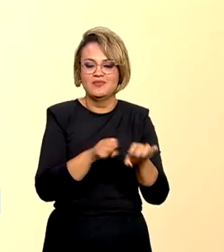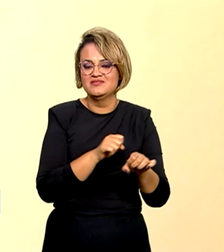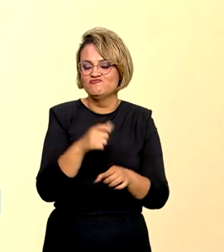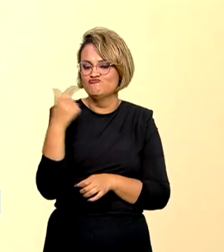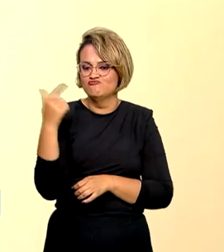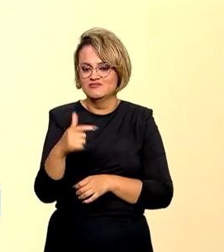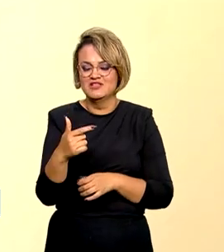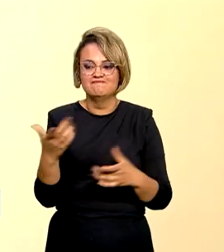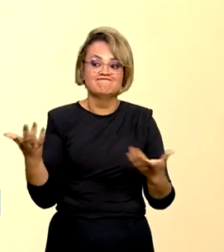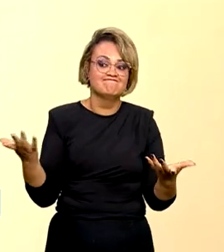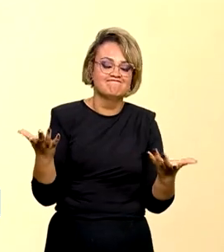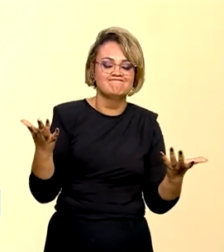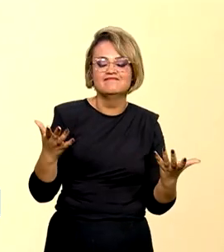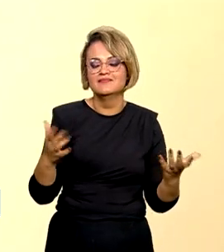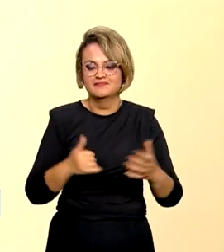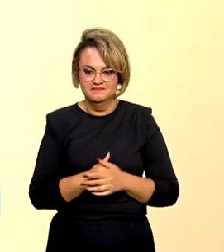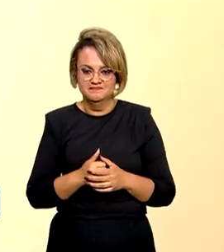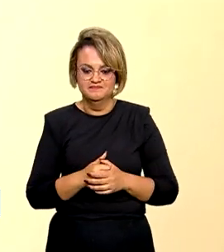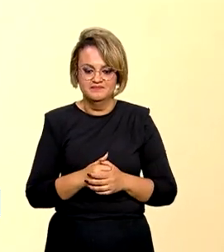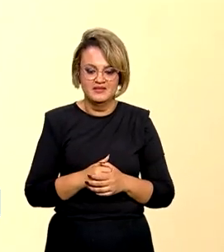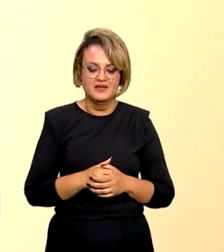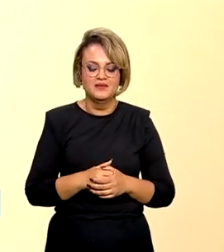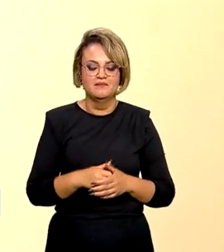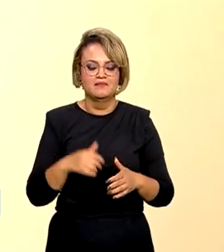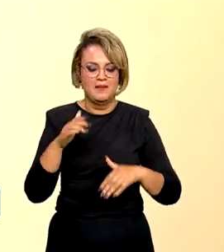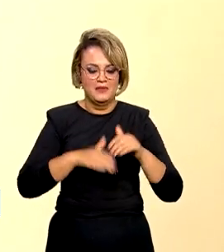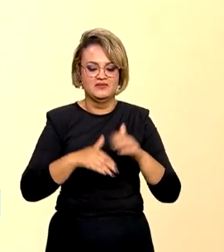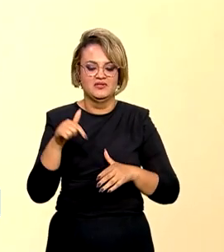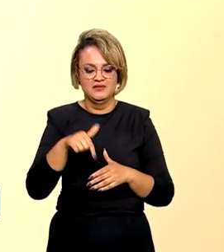disponíveis para práticas trabalhistas aqui em São Tomé. Obrigado. Obrigado.